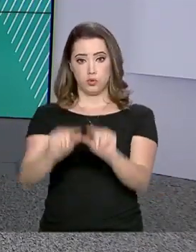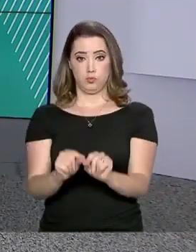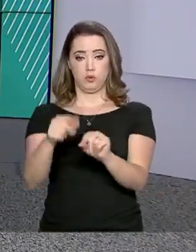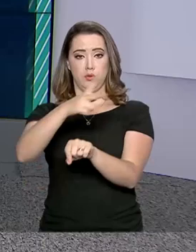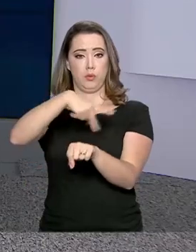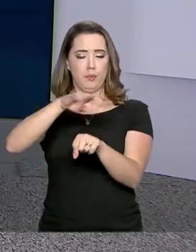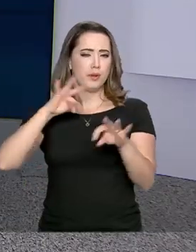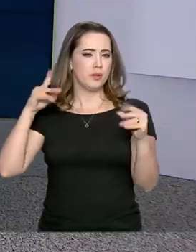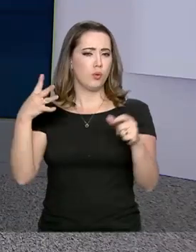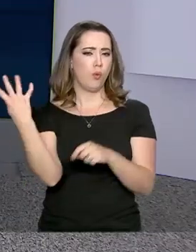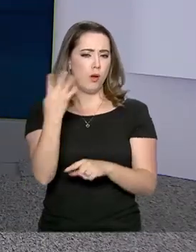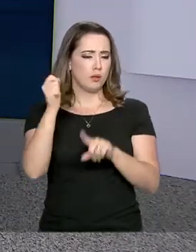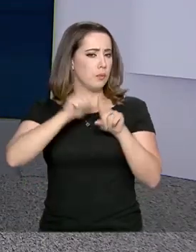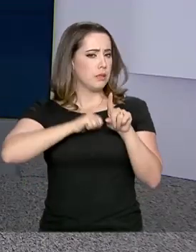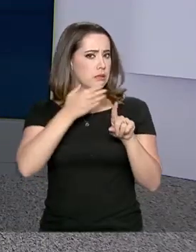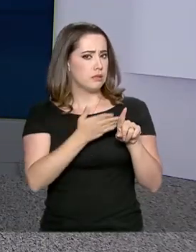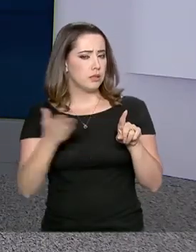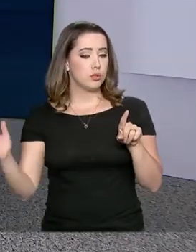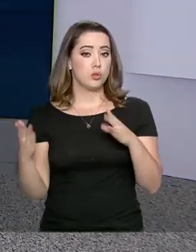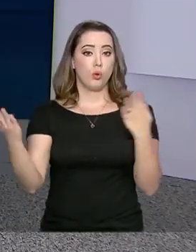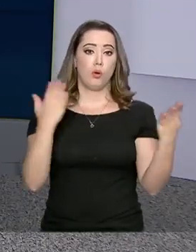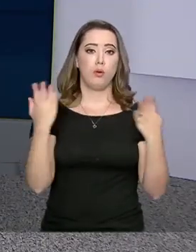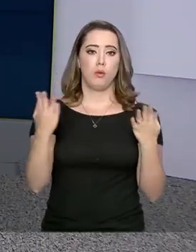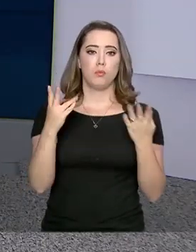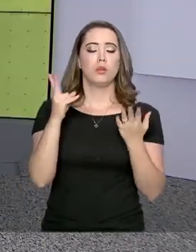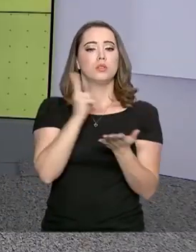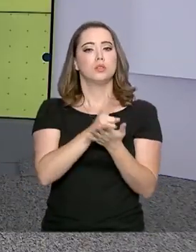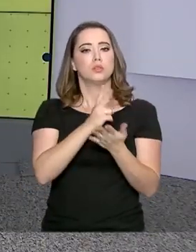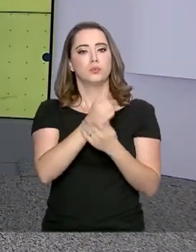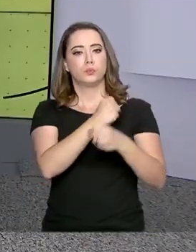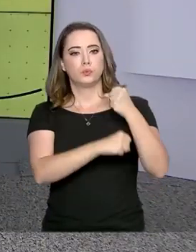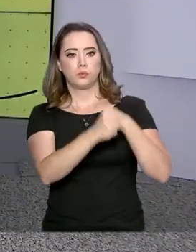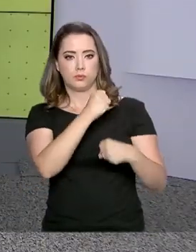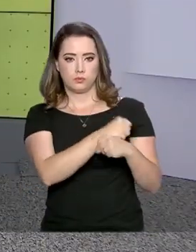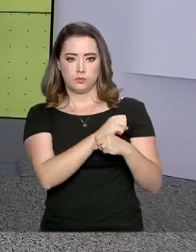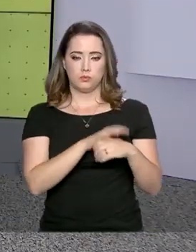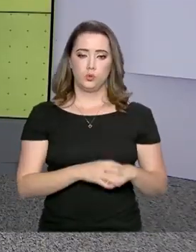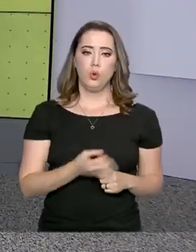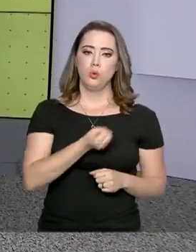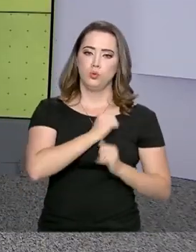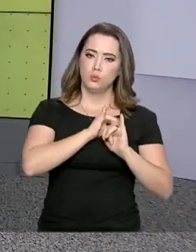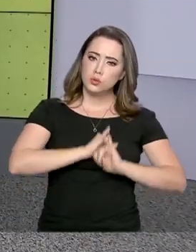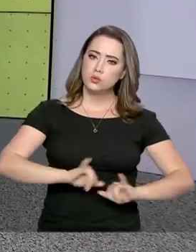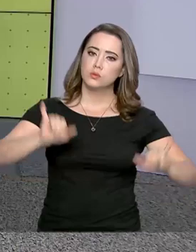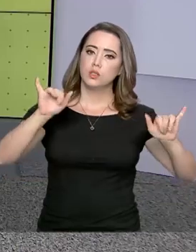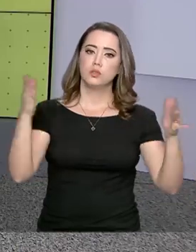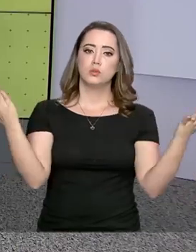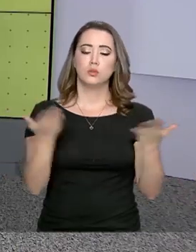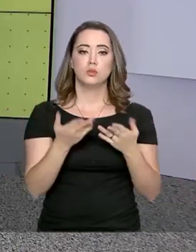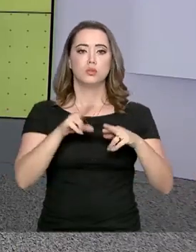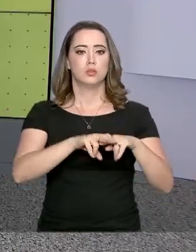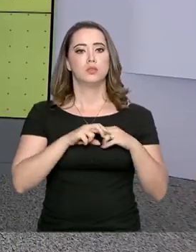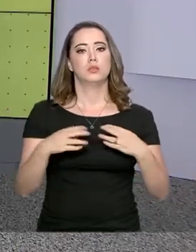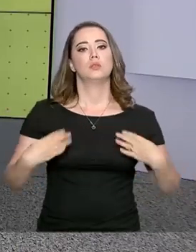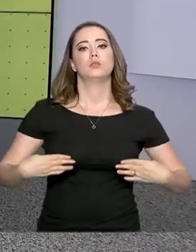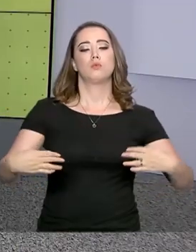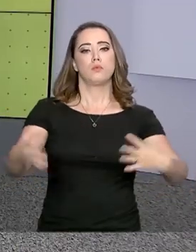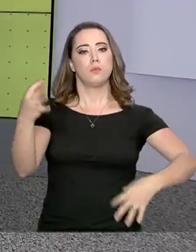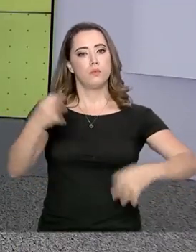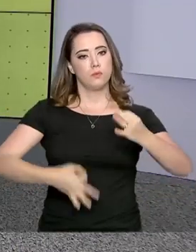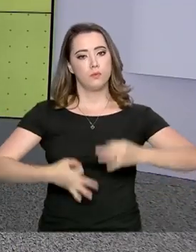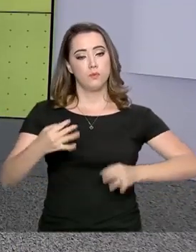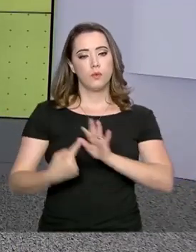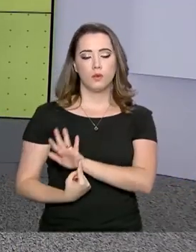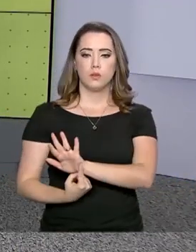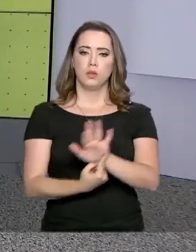primeiros meses deste ano, em comparação com o mesmo período do ano anterior. Os dados foram divulgados hoje pelo Ministério da Justiça